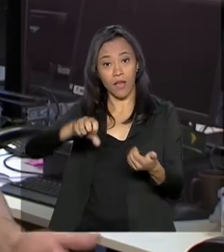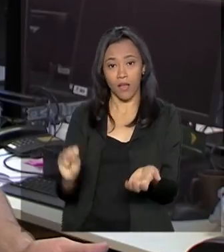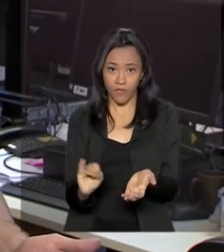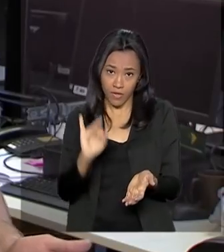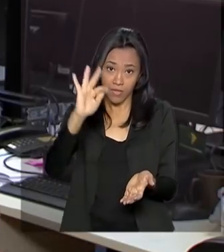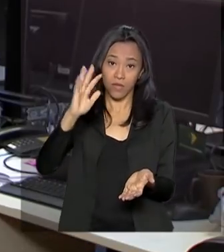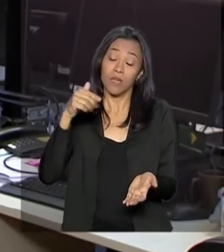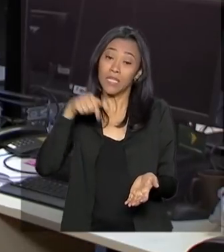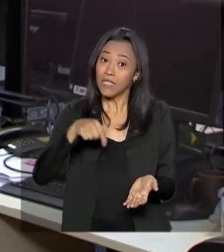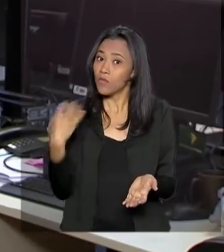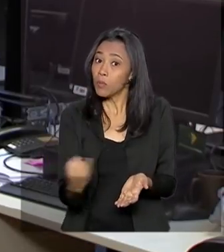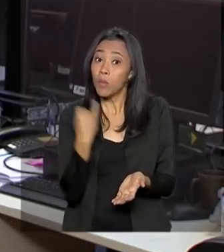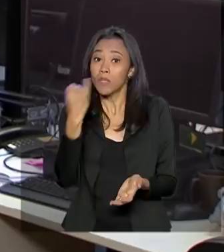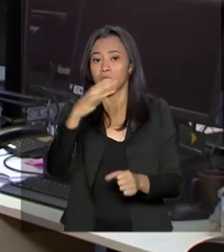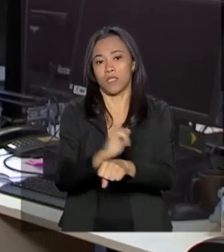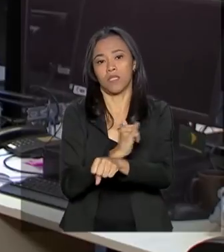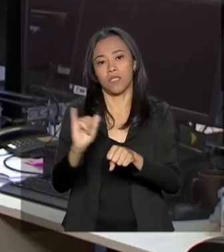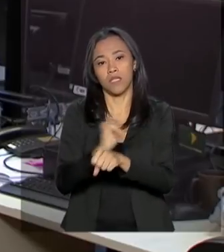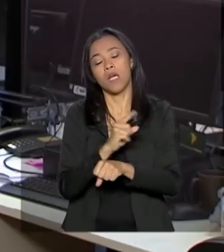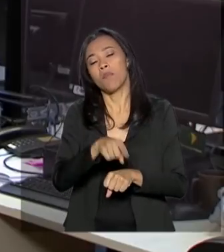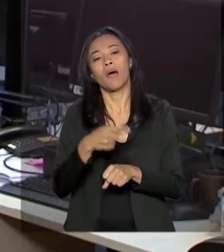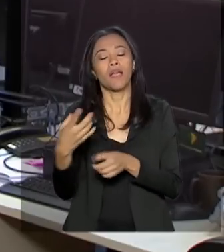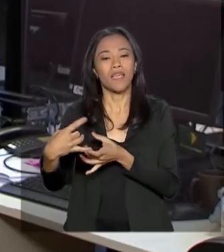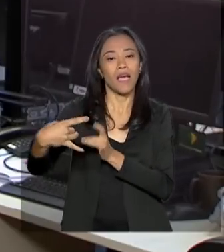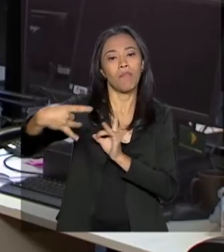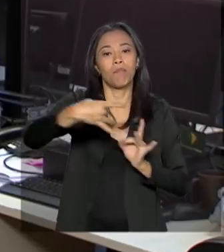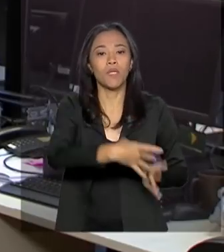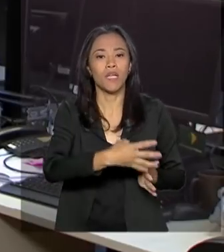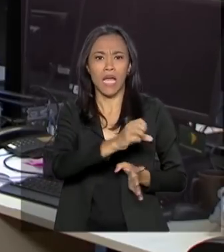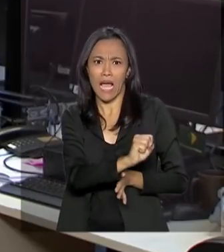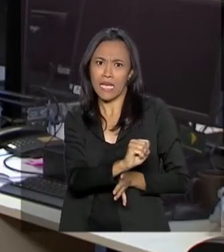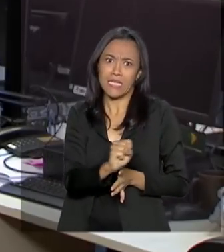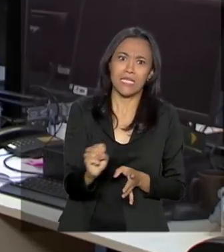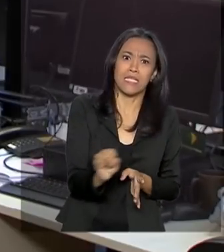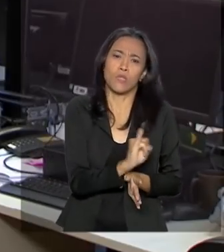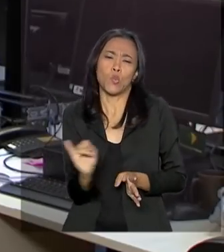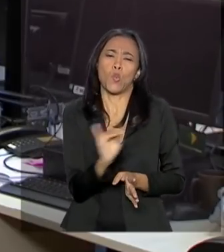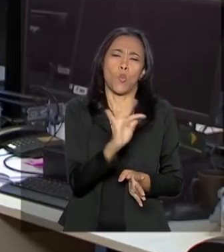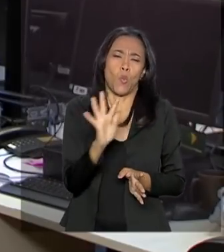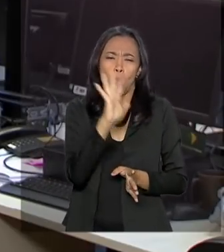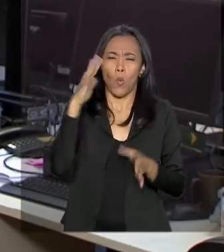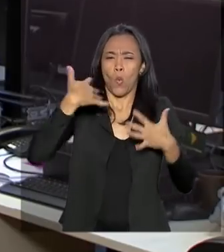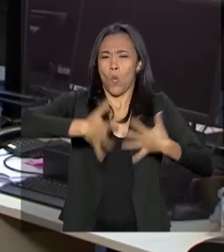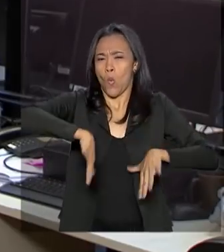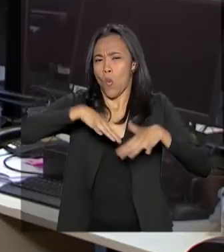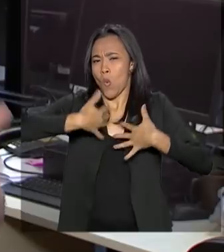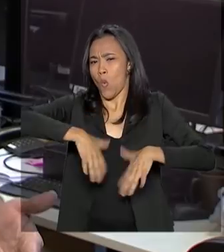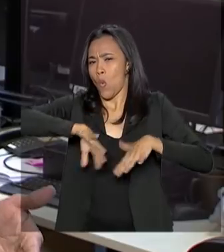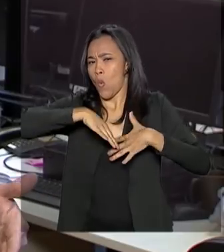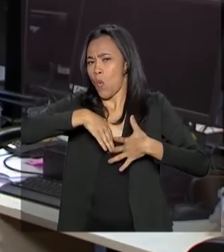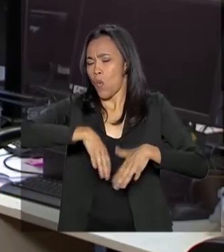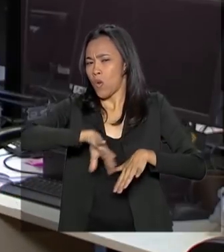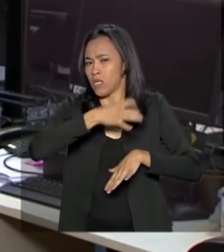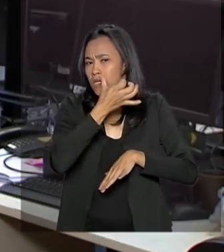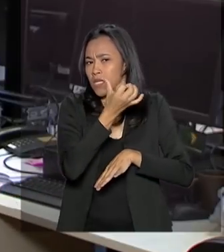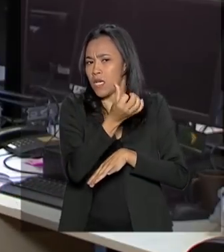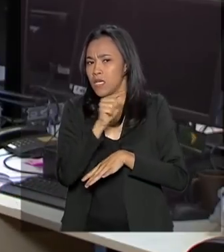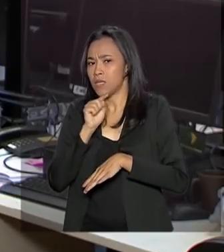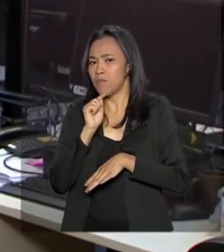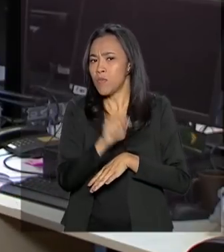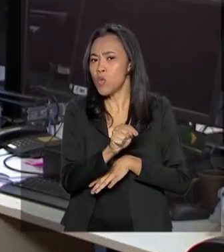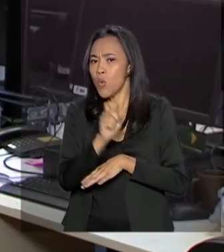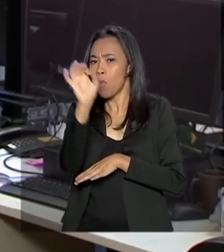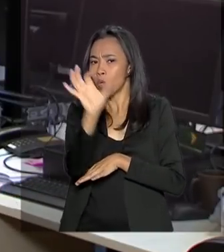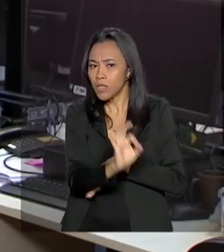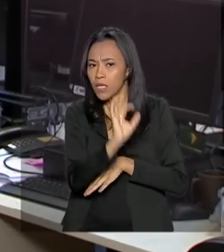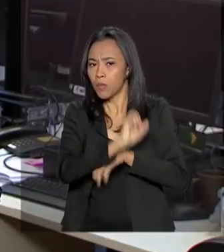o país saísse da hiperinflação, que chegou a ultrapassar os 6 mil por cento ao